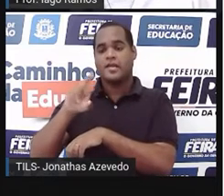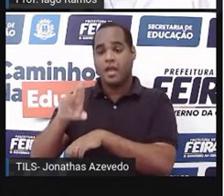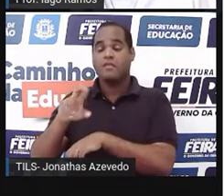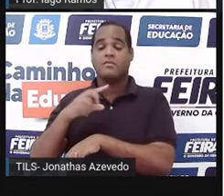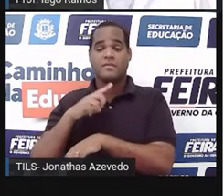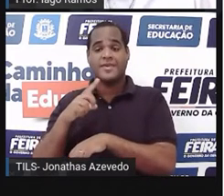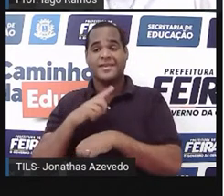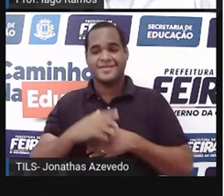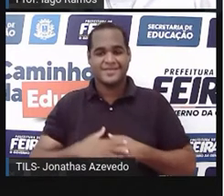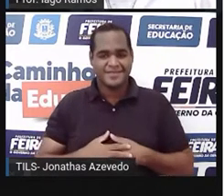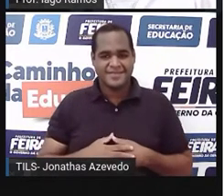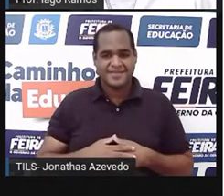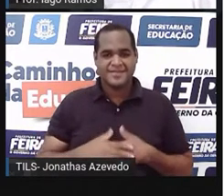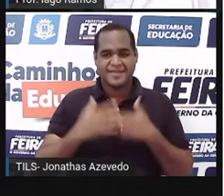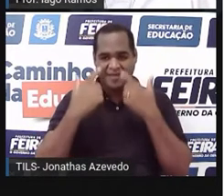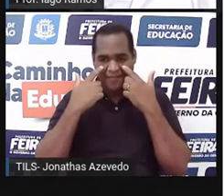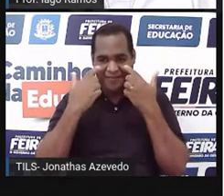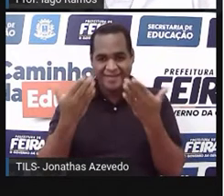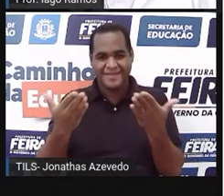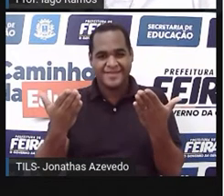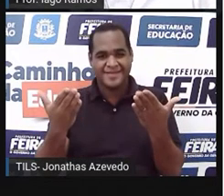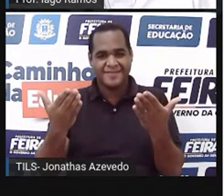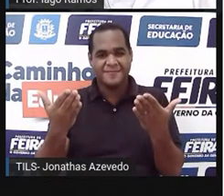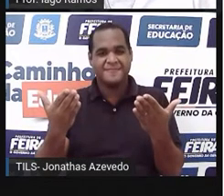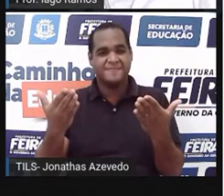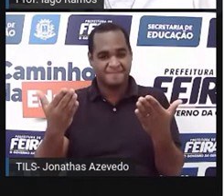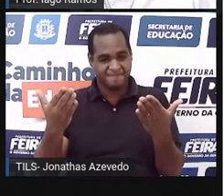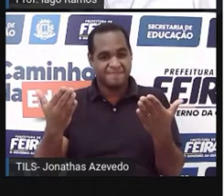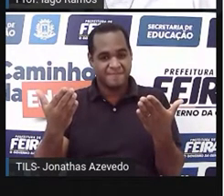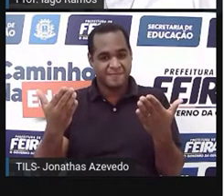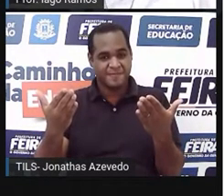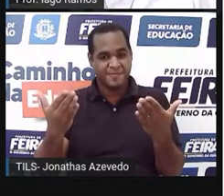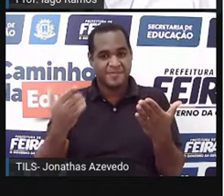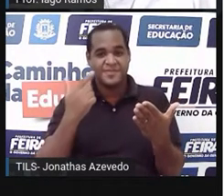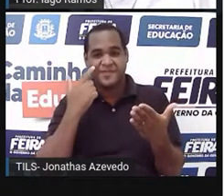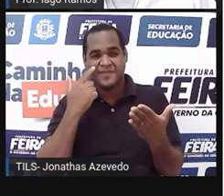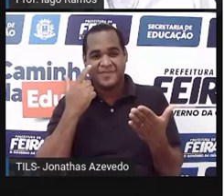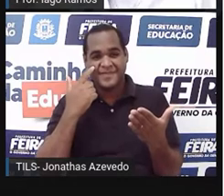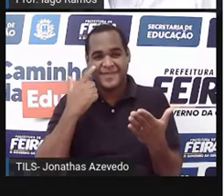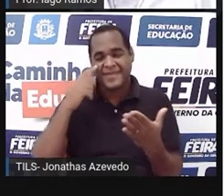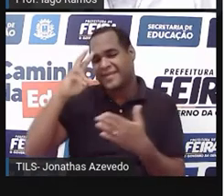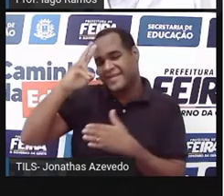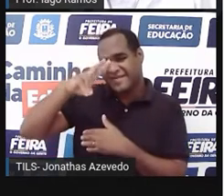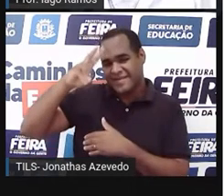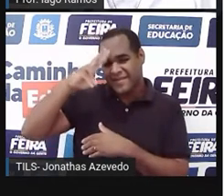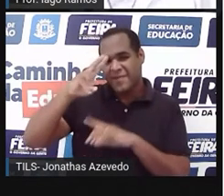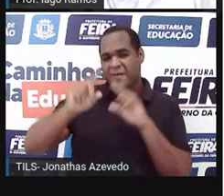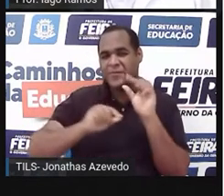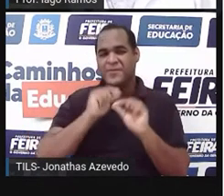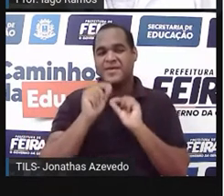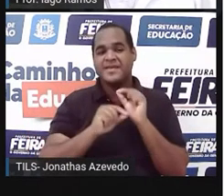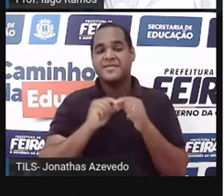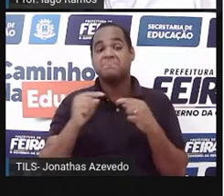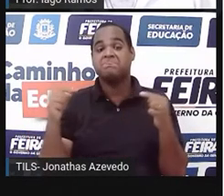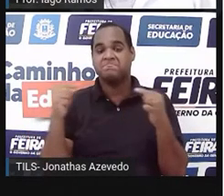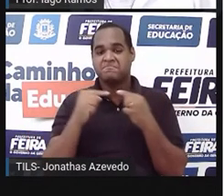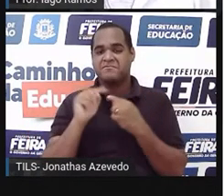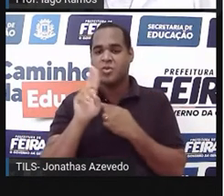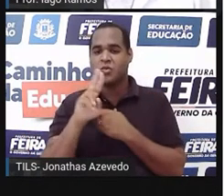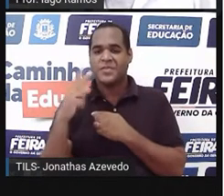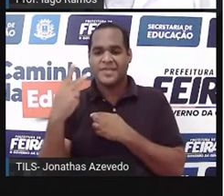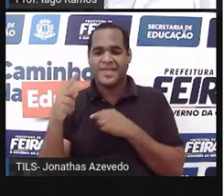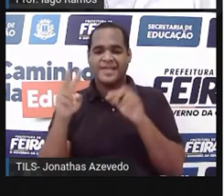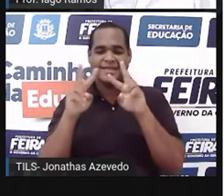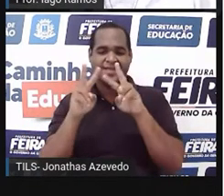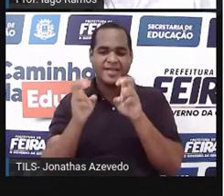só, basta só olhar essa imagem, e aí a gente já começa a lembrar qual é o nome do